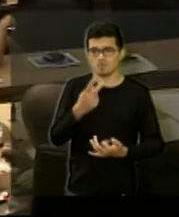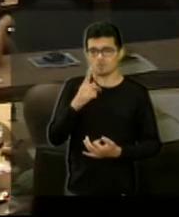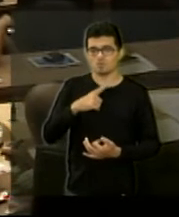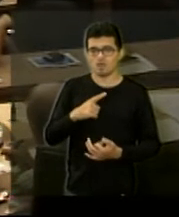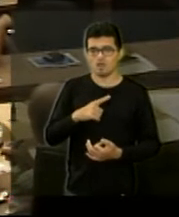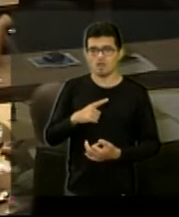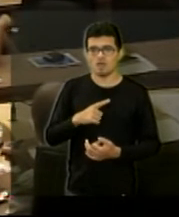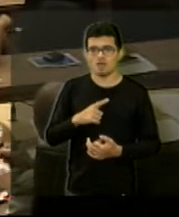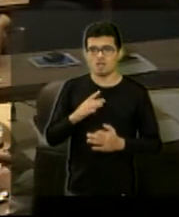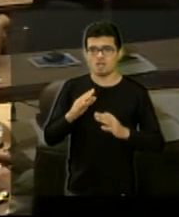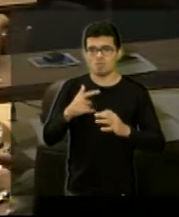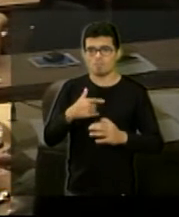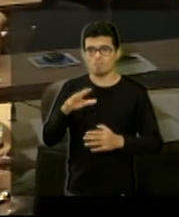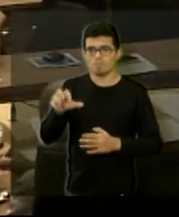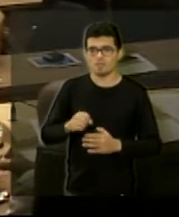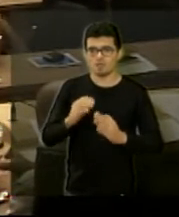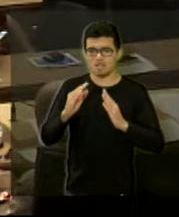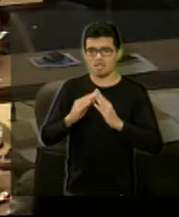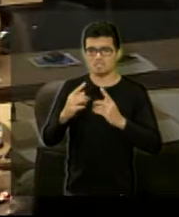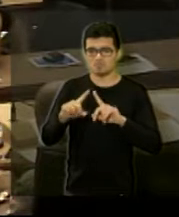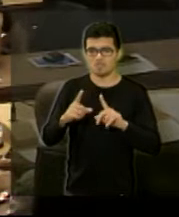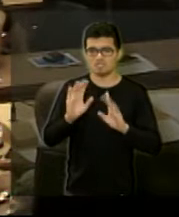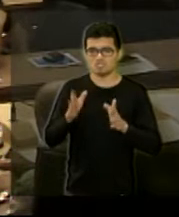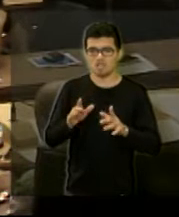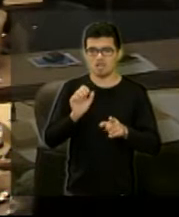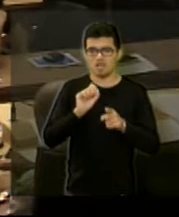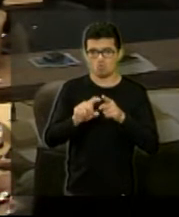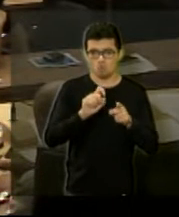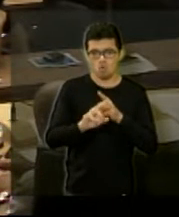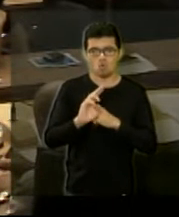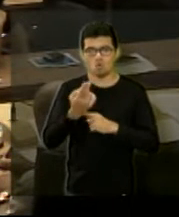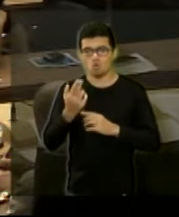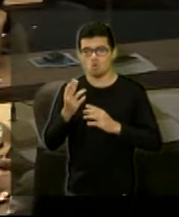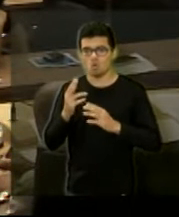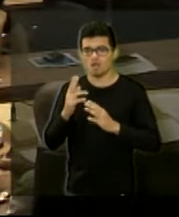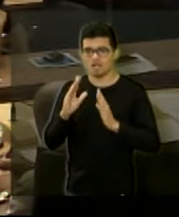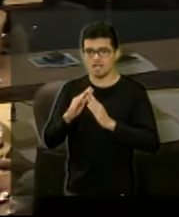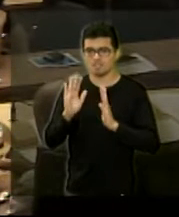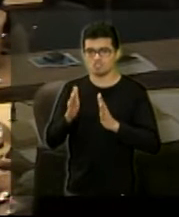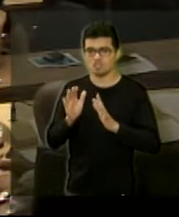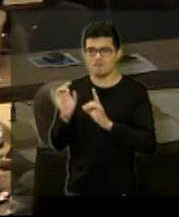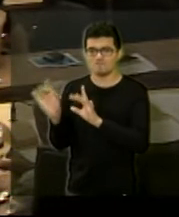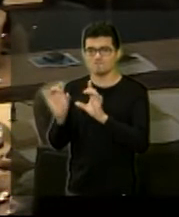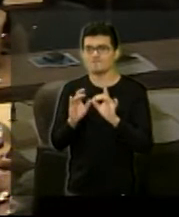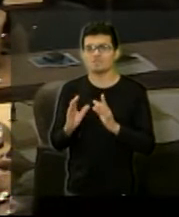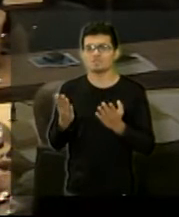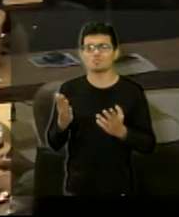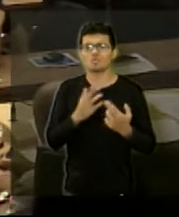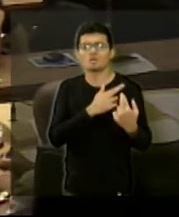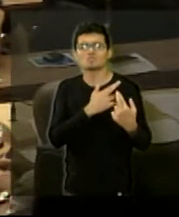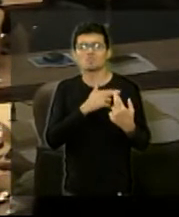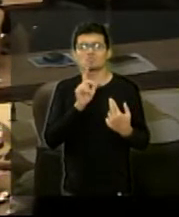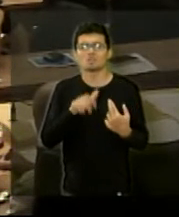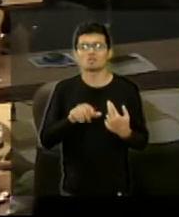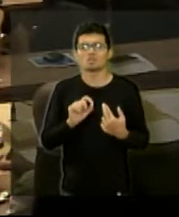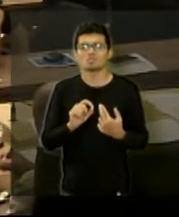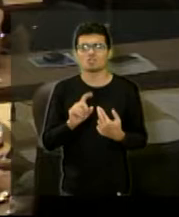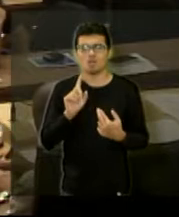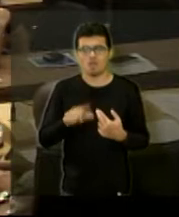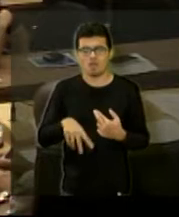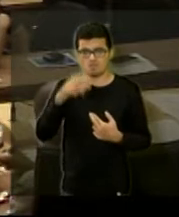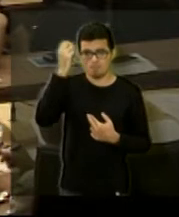a casa, mas já está alugada, fulano pegou a casa, mas já vendeu. Essa responsabilidade de quem que é? É da